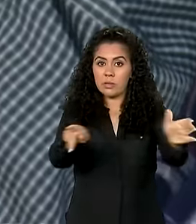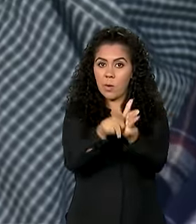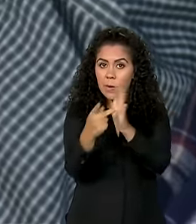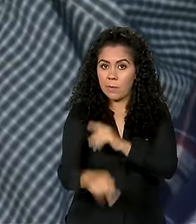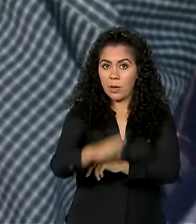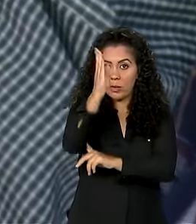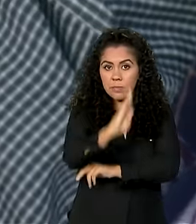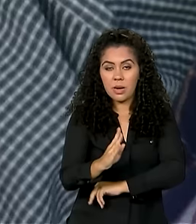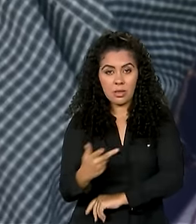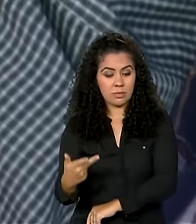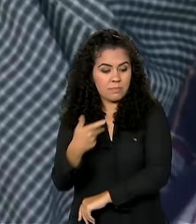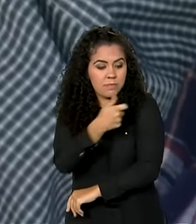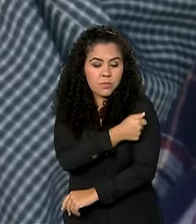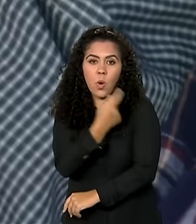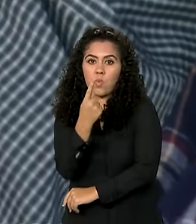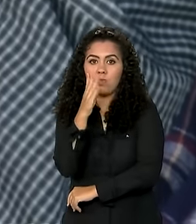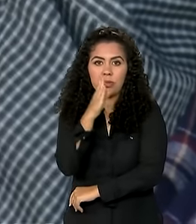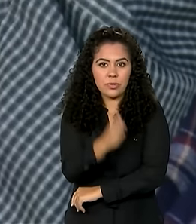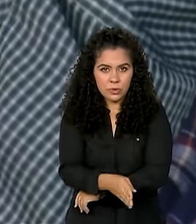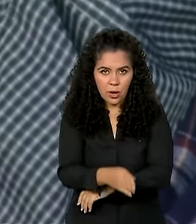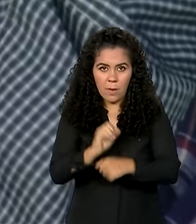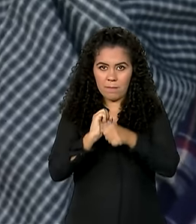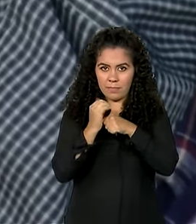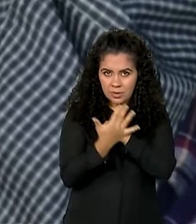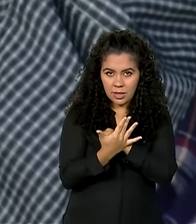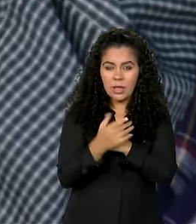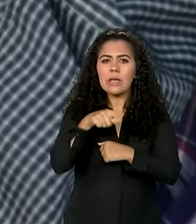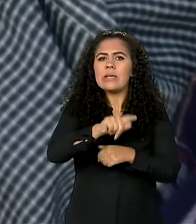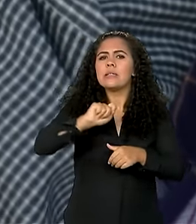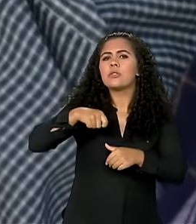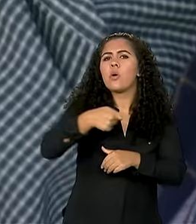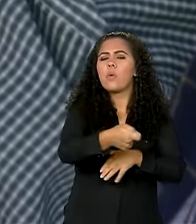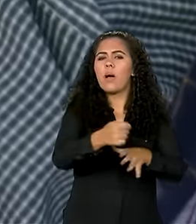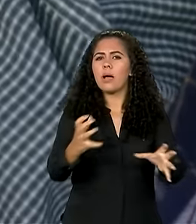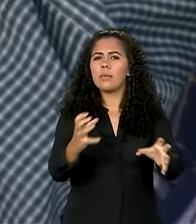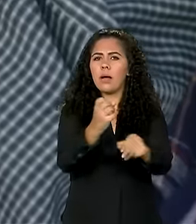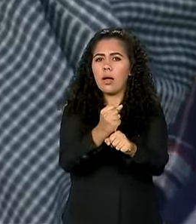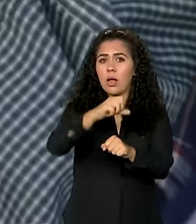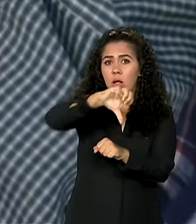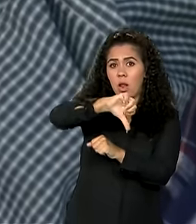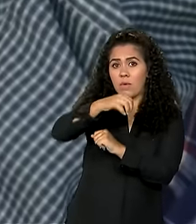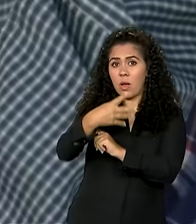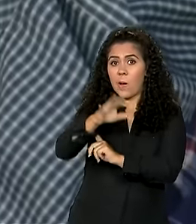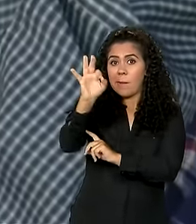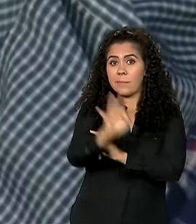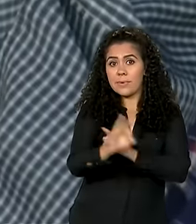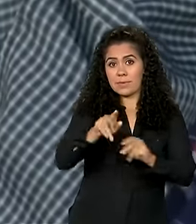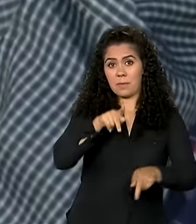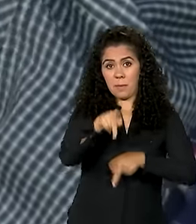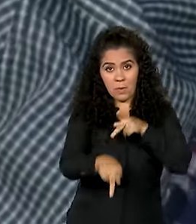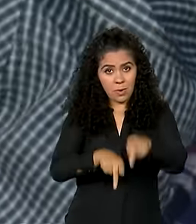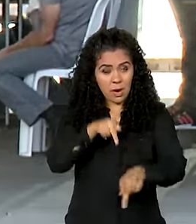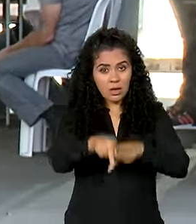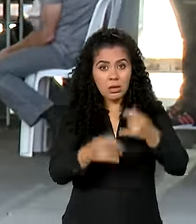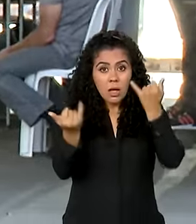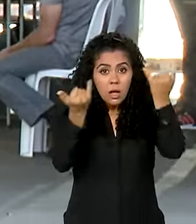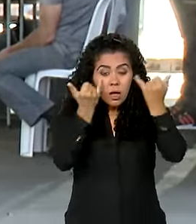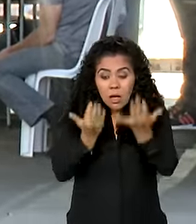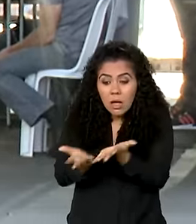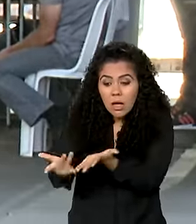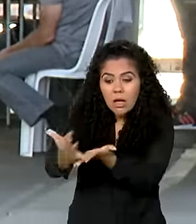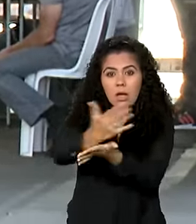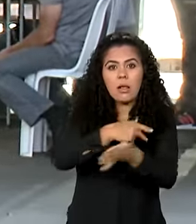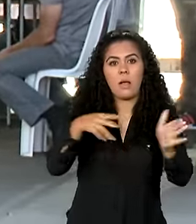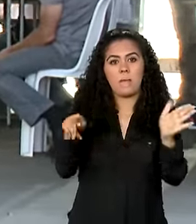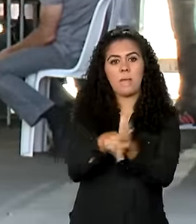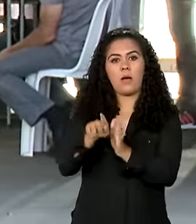tomado pelo menos uma dose da vacina. Isso representa quase 94% da população. Os dados são da